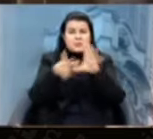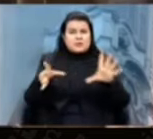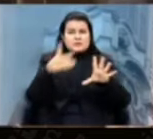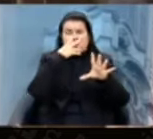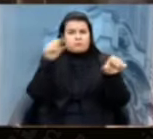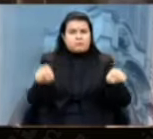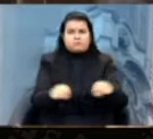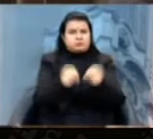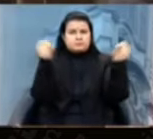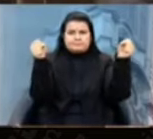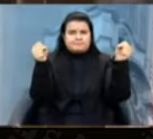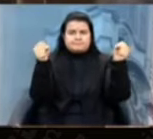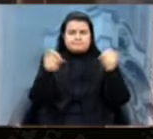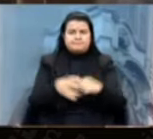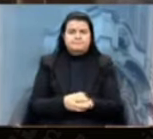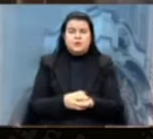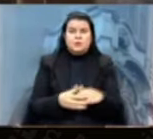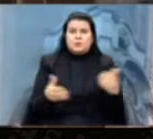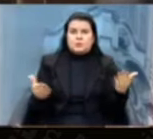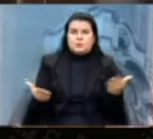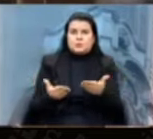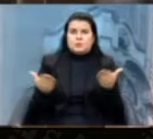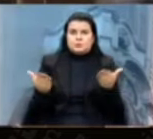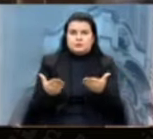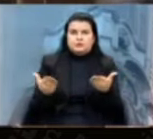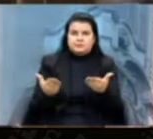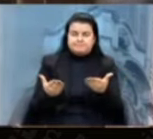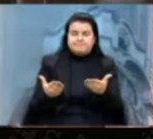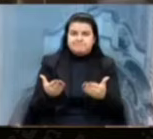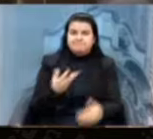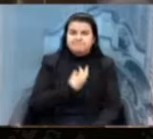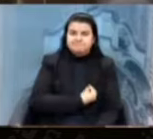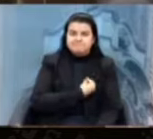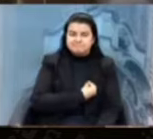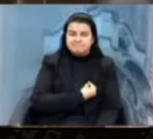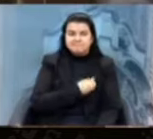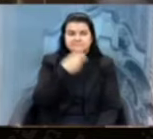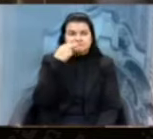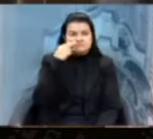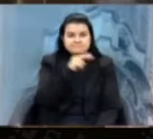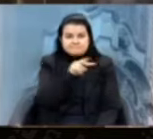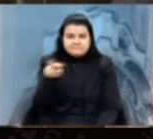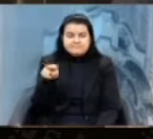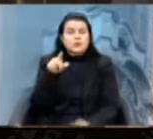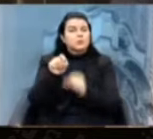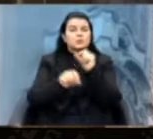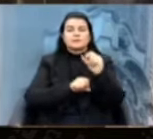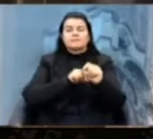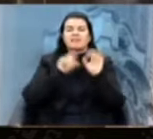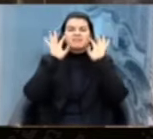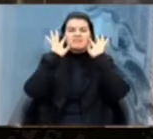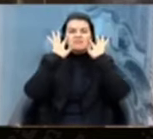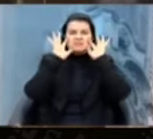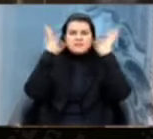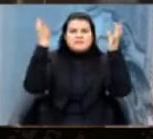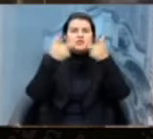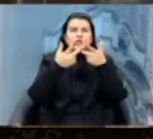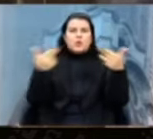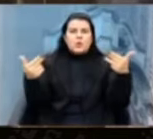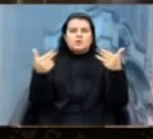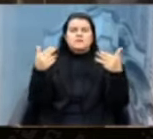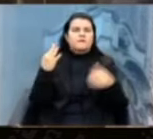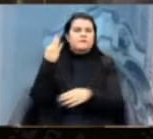Hoje estamos decidindo o destino de centenas de